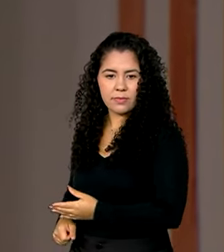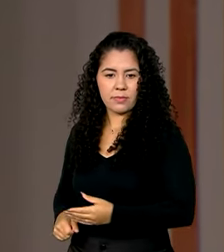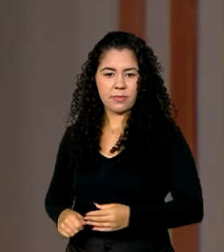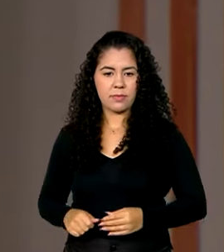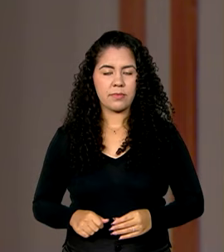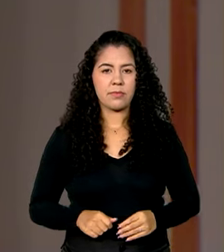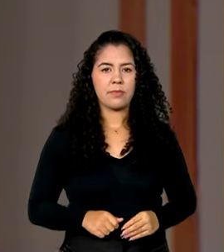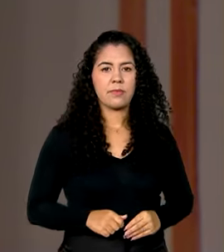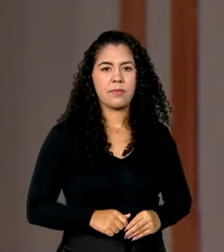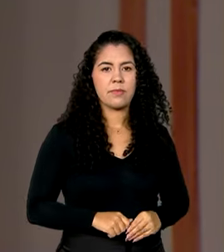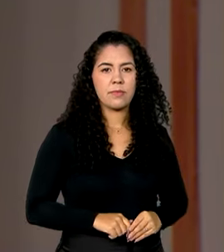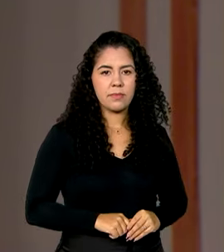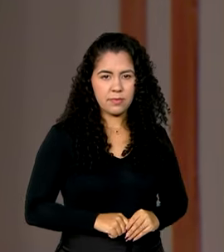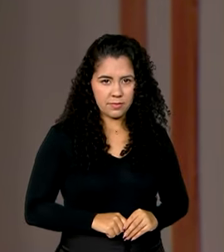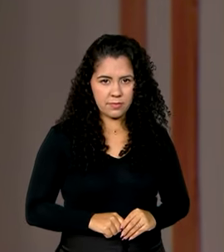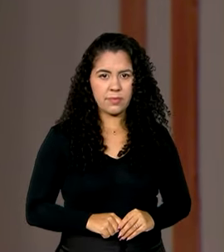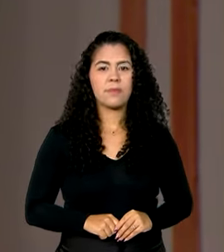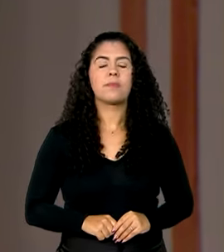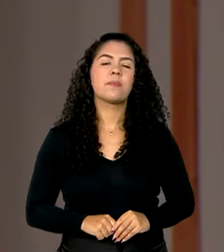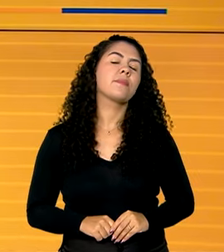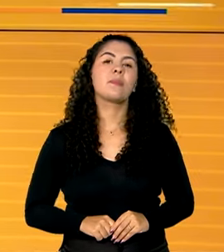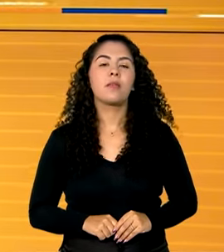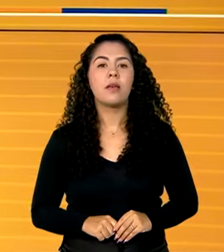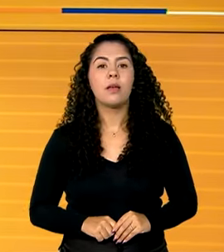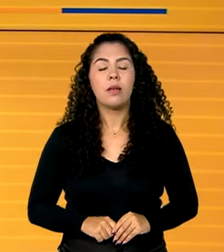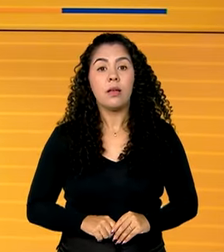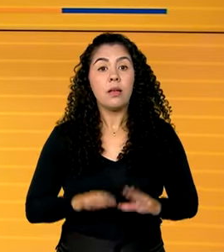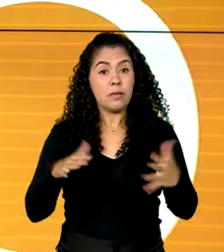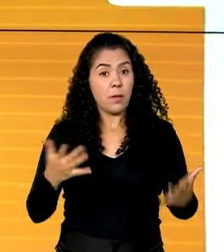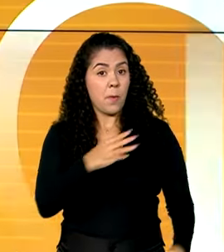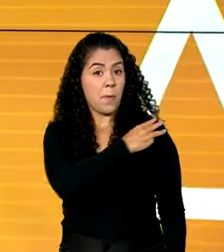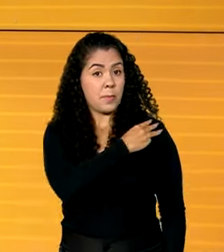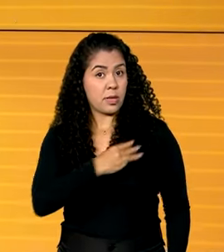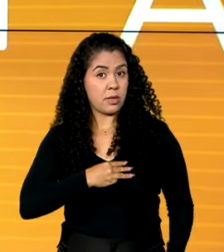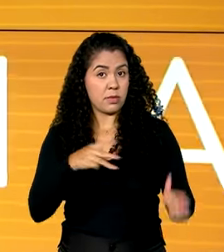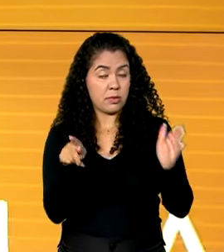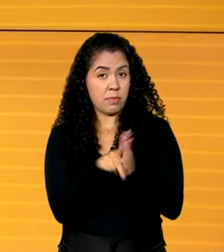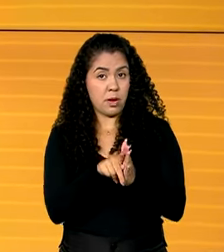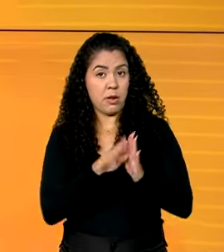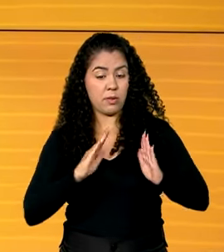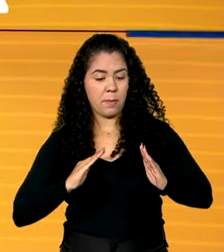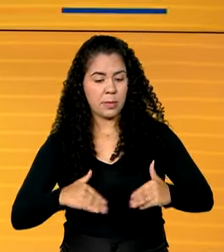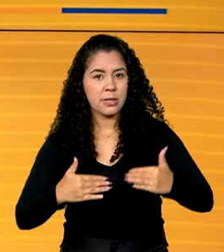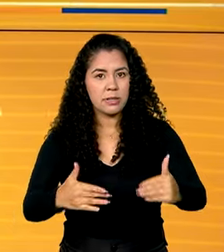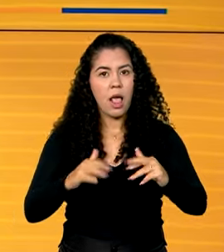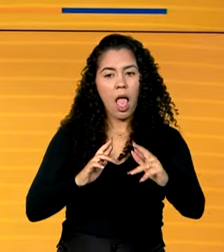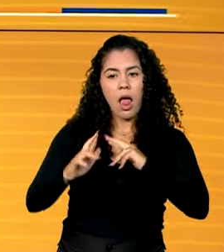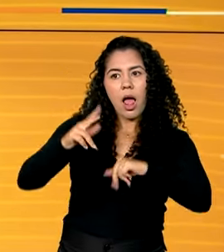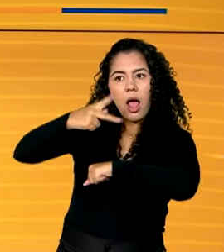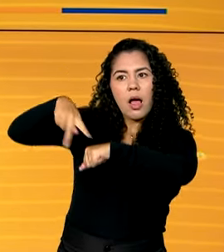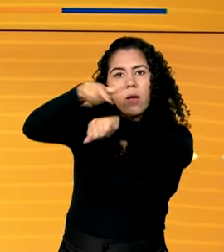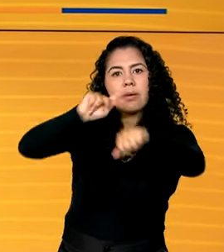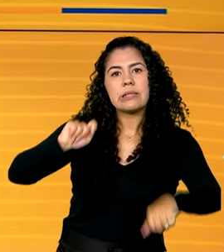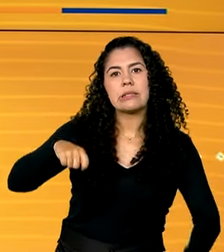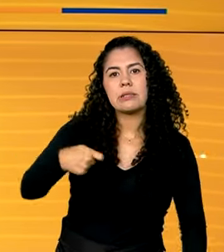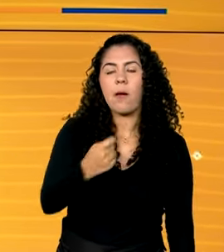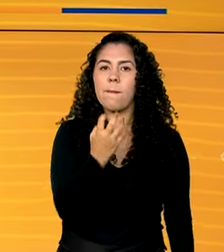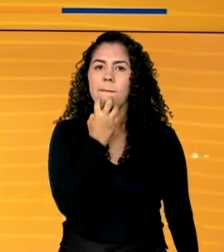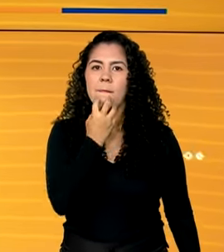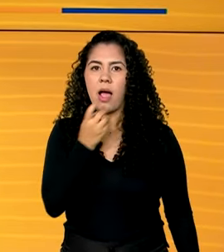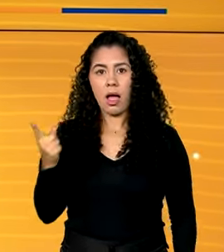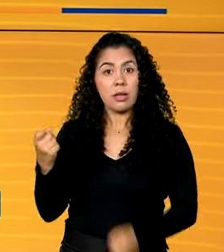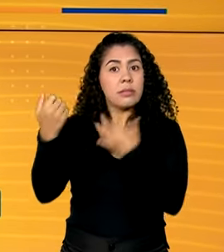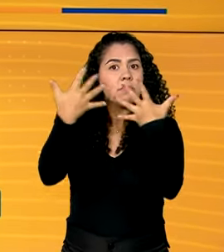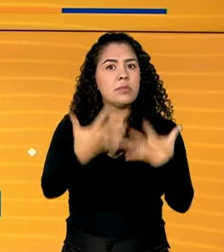-600610. E olha, o ministro das Relações Exteriores, Mauro Vieira, disse que o Brasil já